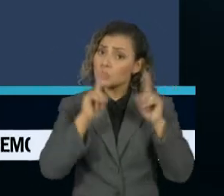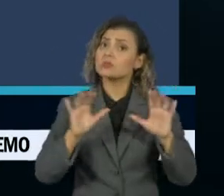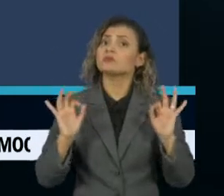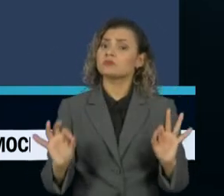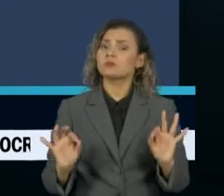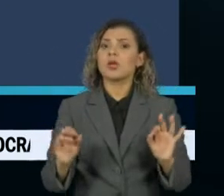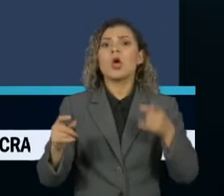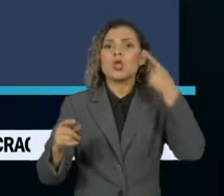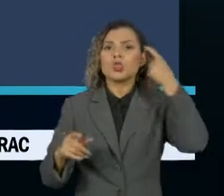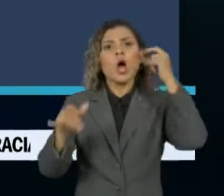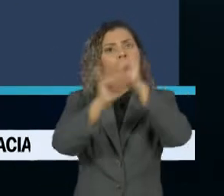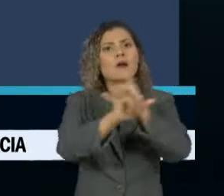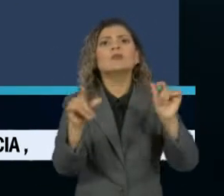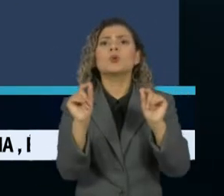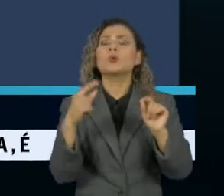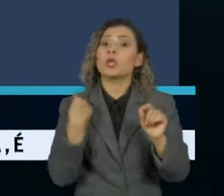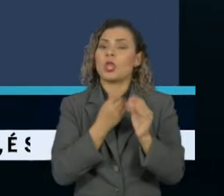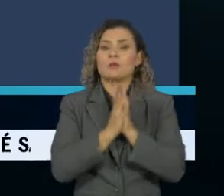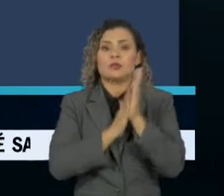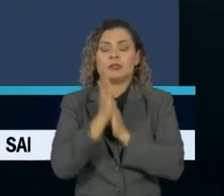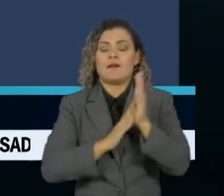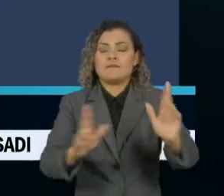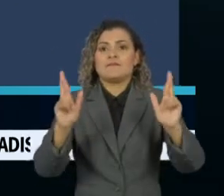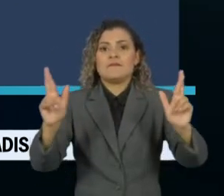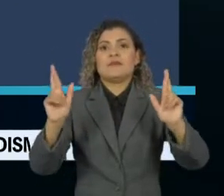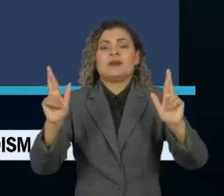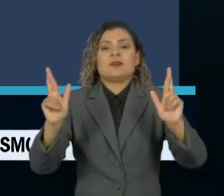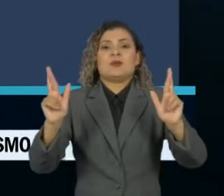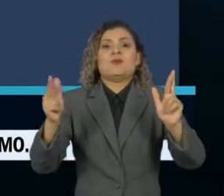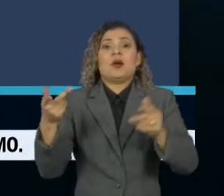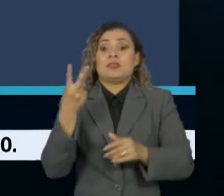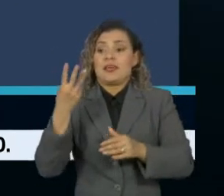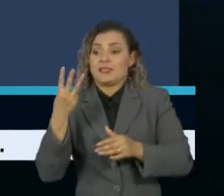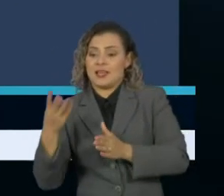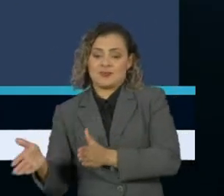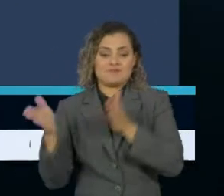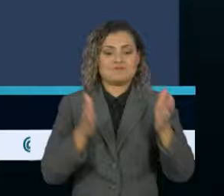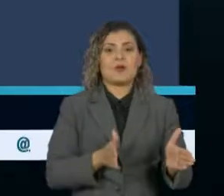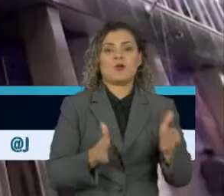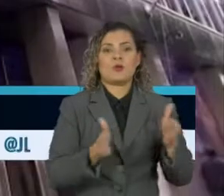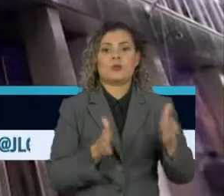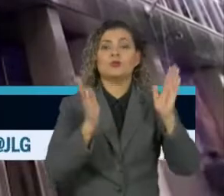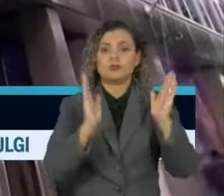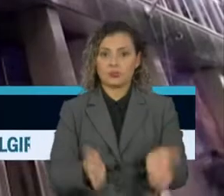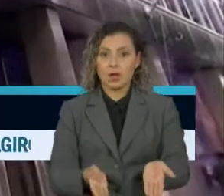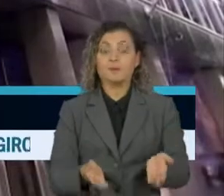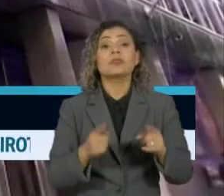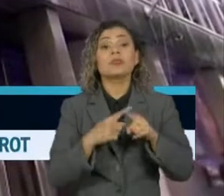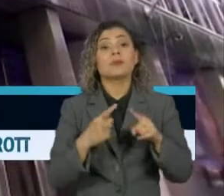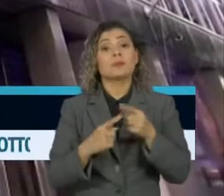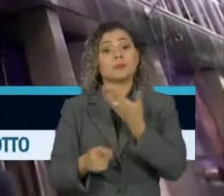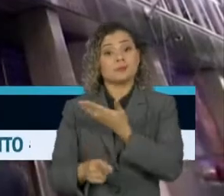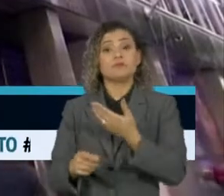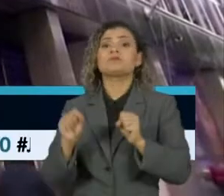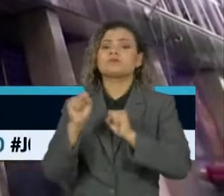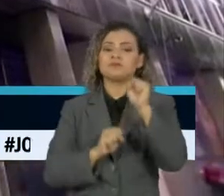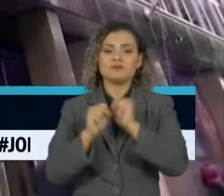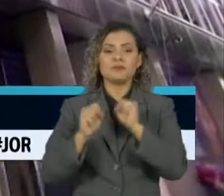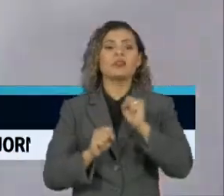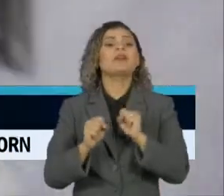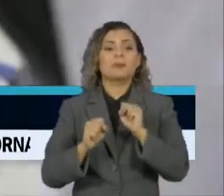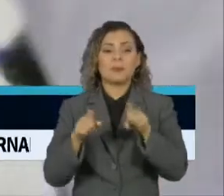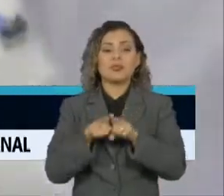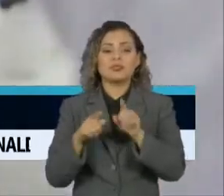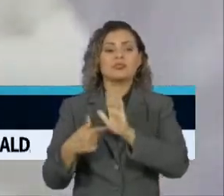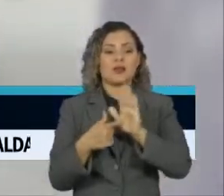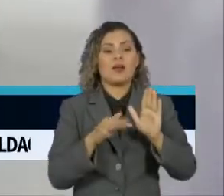Dória declarou ainda que está otimista com os resultados da fase 3 da Coronavac. A Pfizer informou que está ampliando o programa